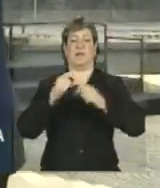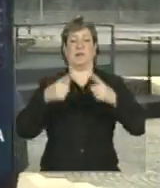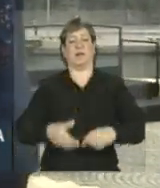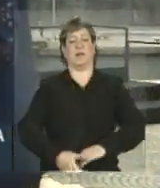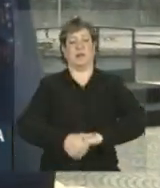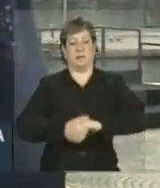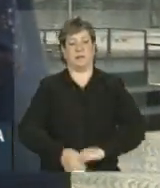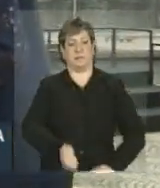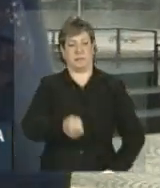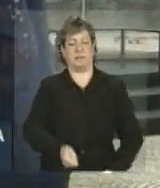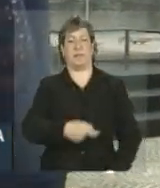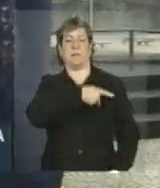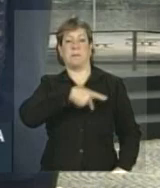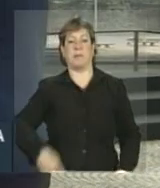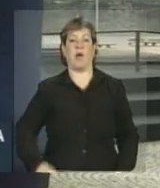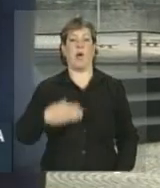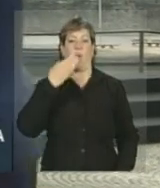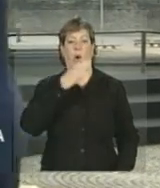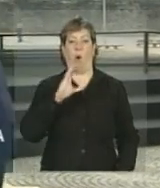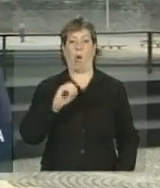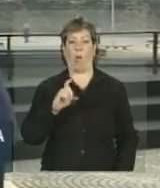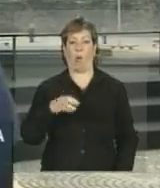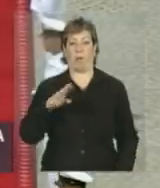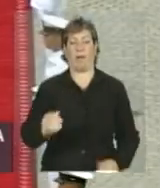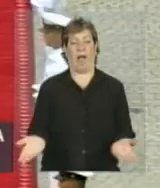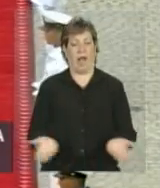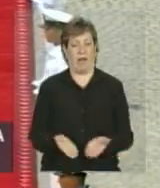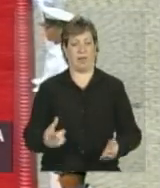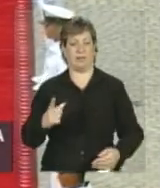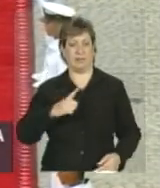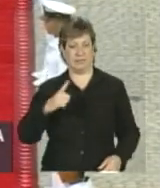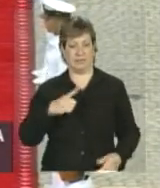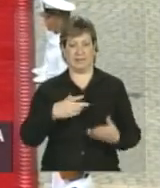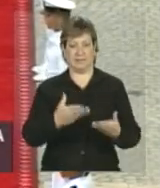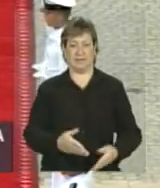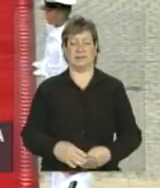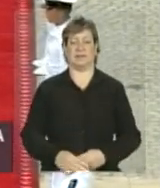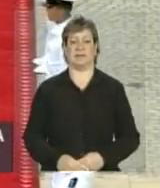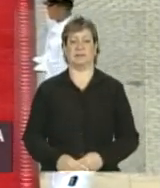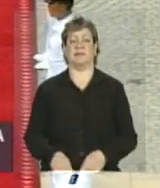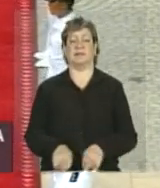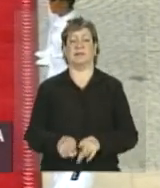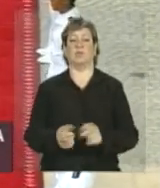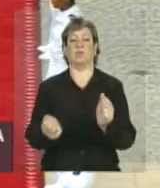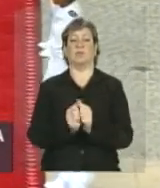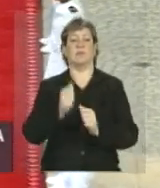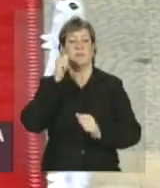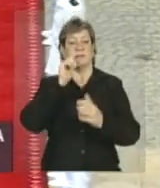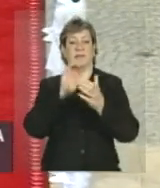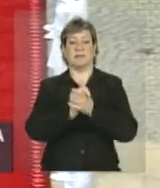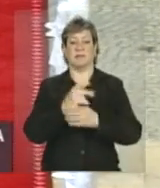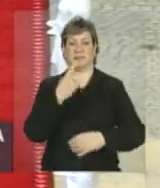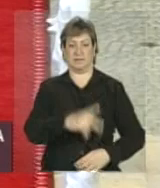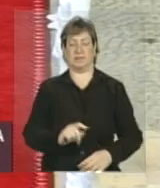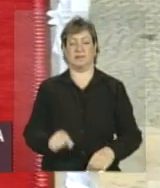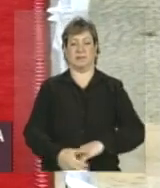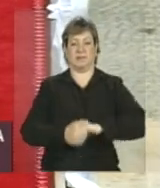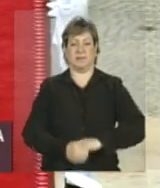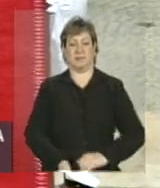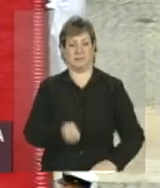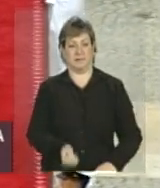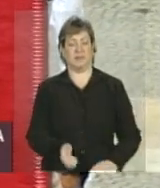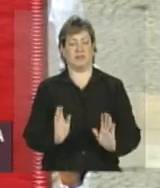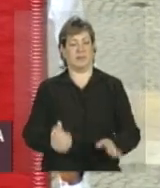recebida pelo presidente da Colômbia, Juan Manuel Santos, acompanhado da primeira-dama para os cumprimentos